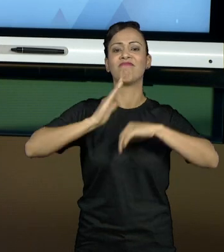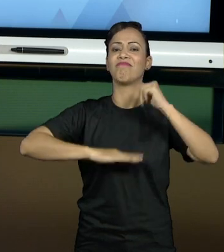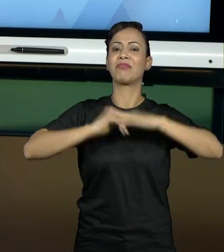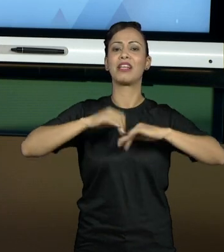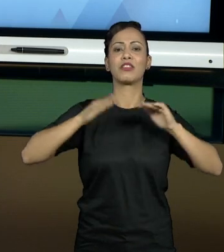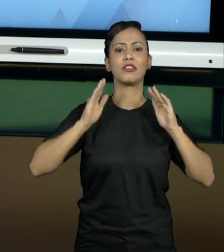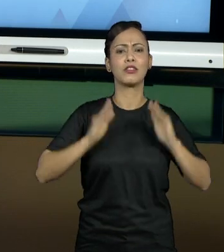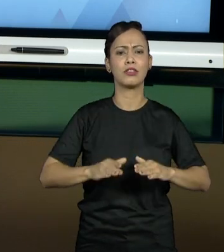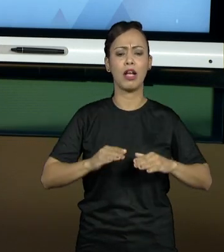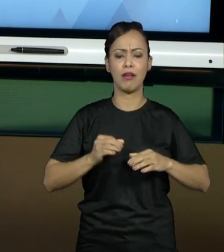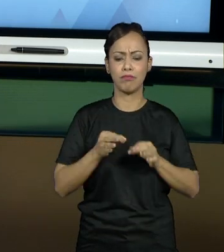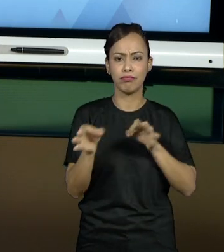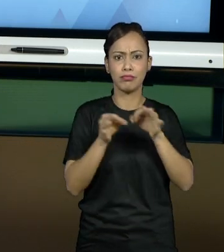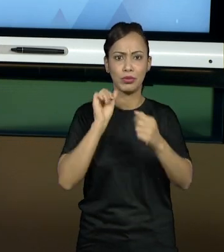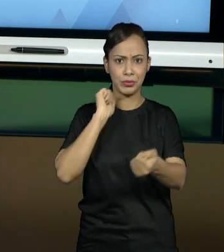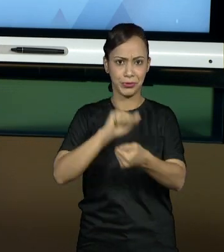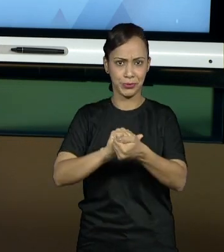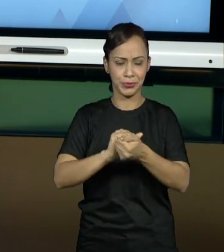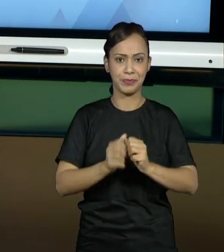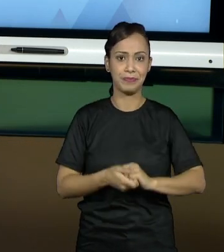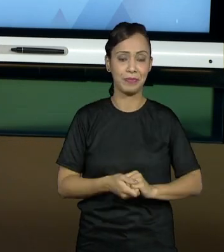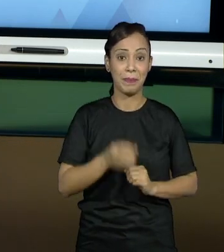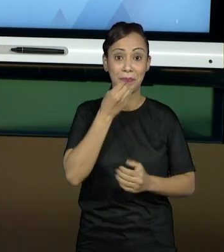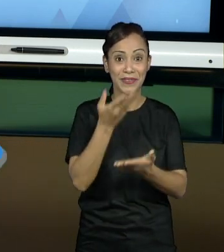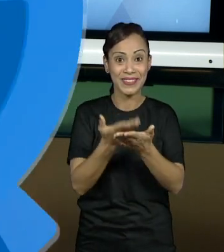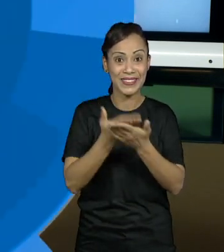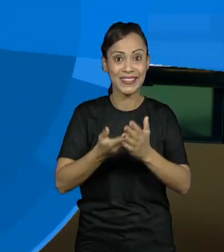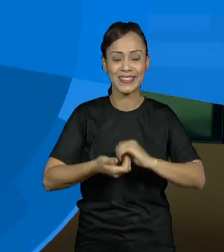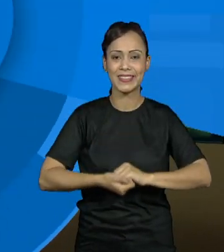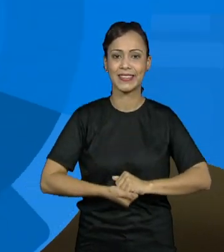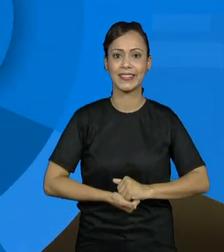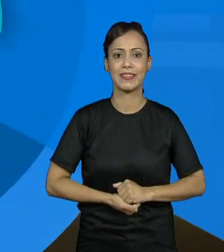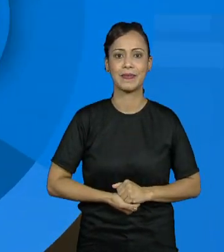o desenvolvimento desse projeto. Bons estudos!